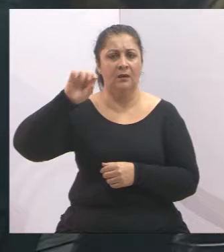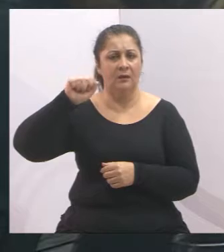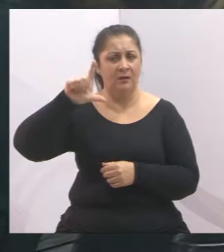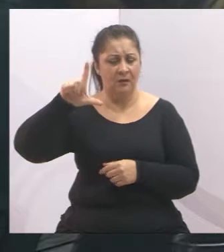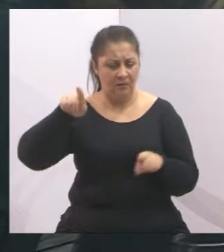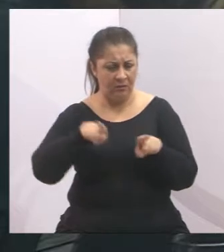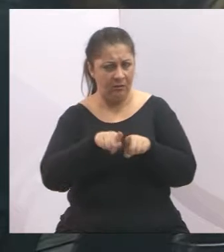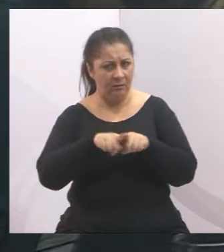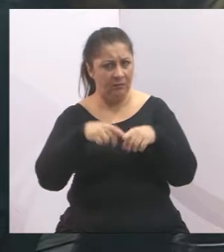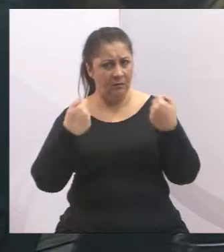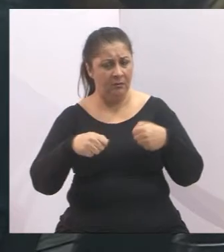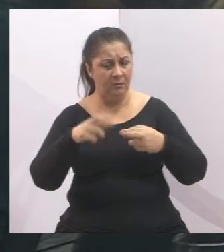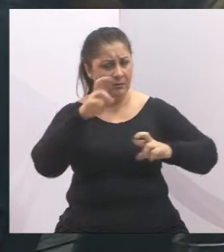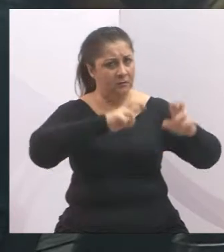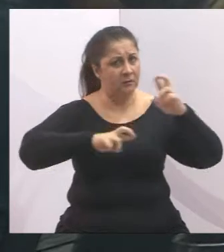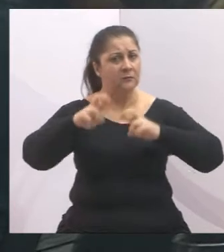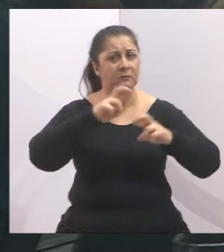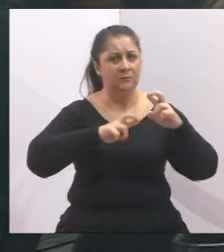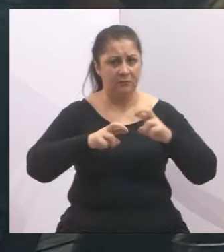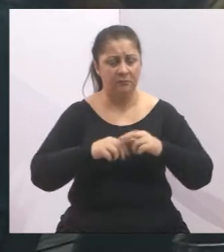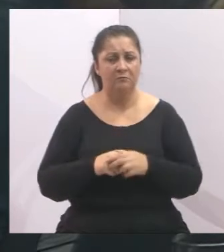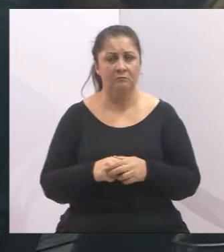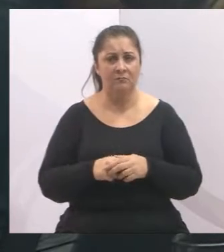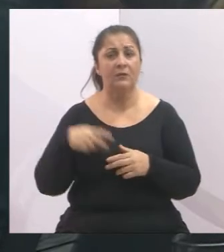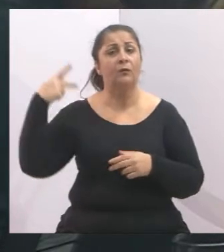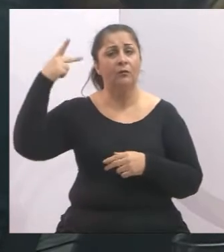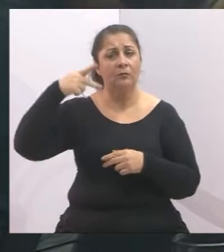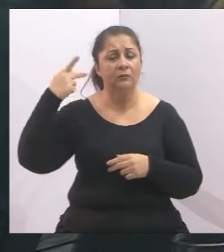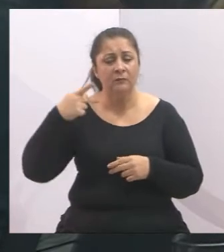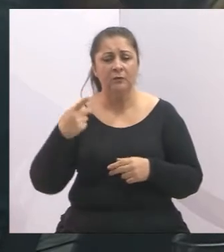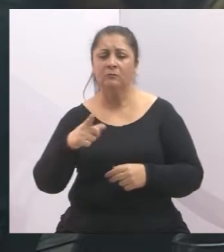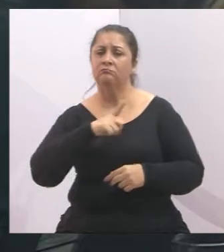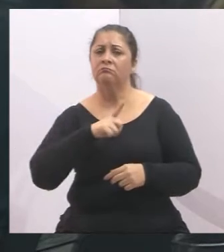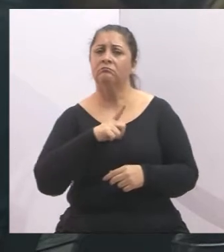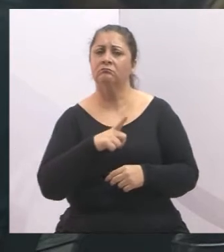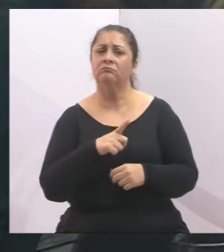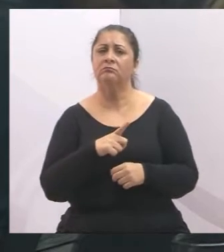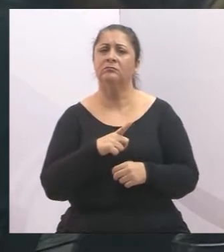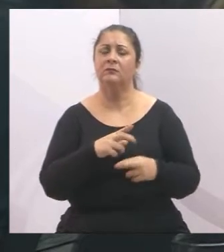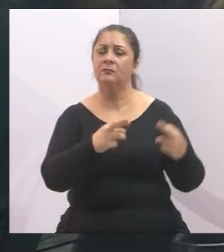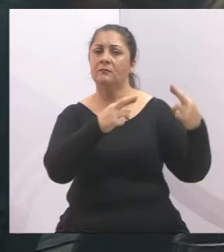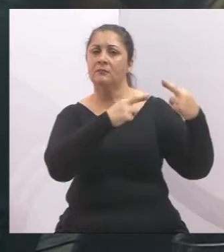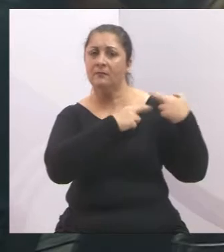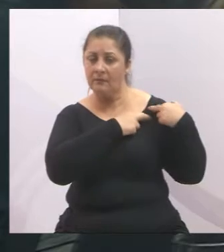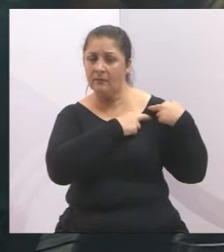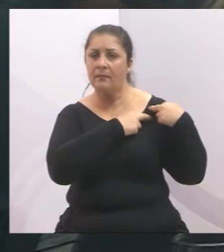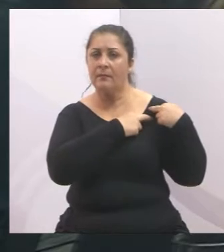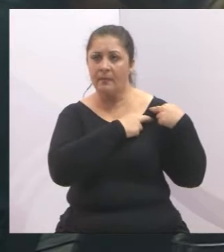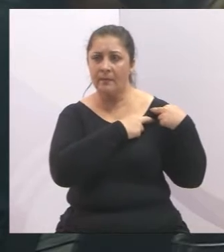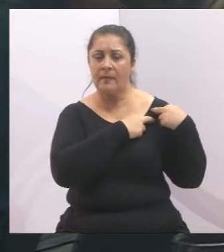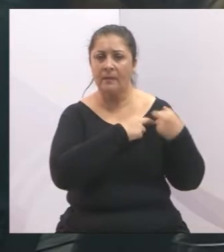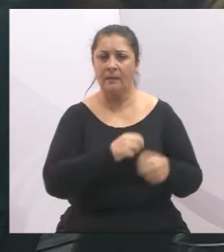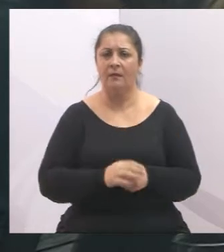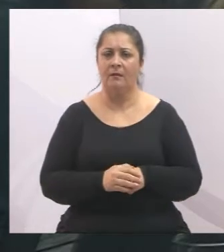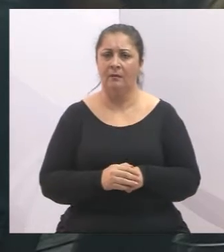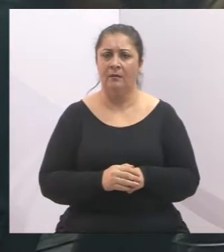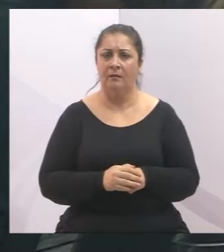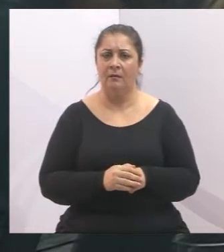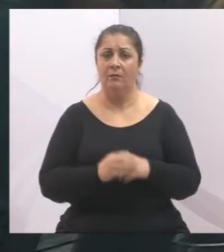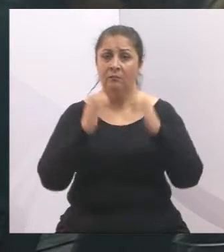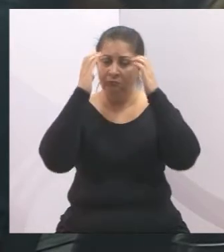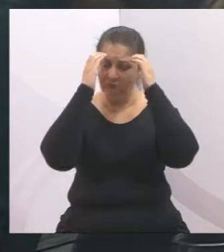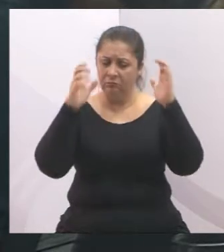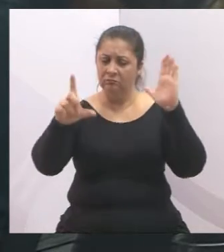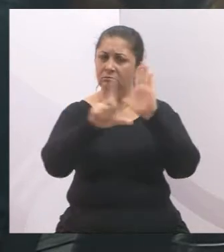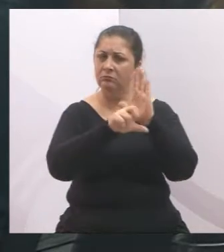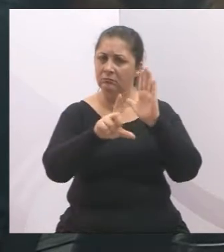fiscalização que nós do Poder Legislativo temos por dever constitucional, temos por dever da lei